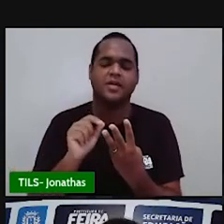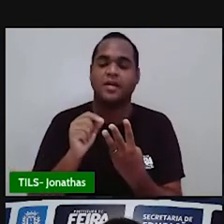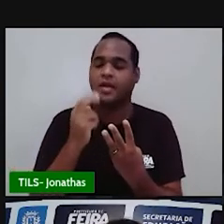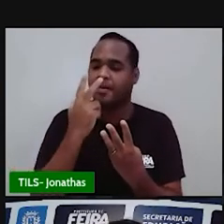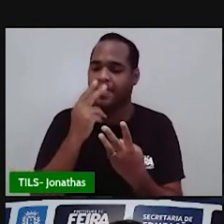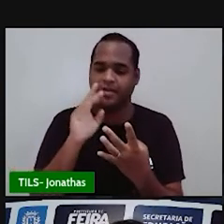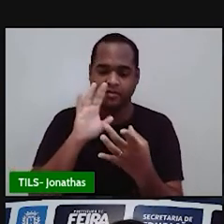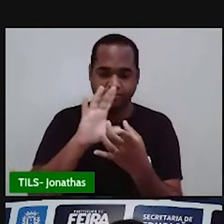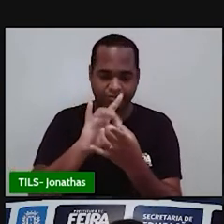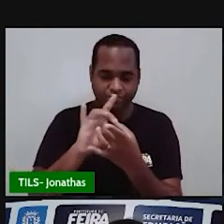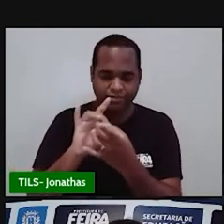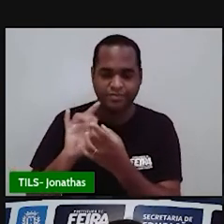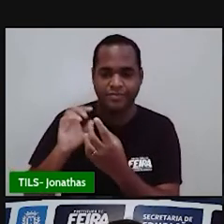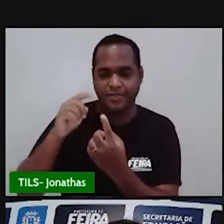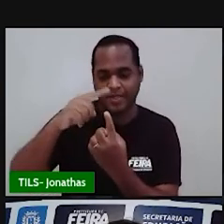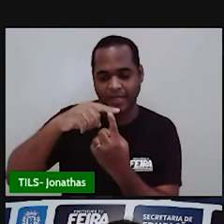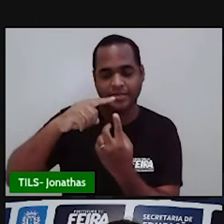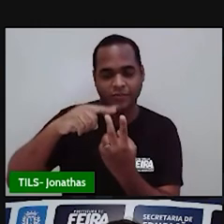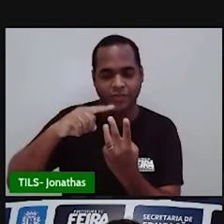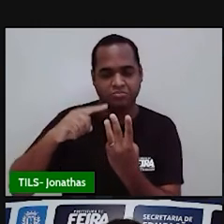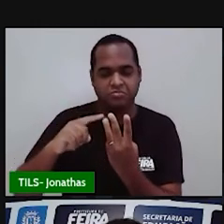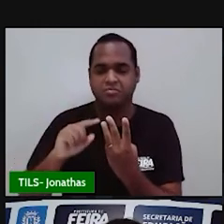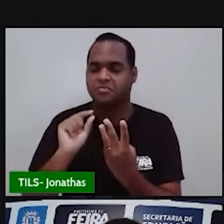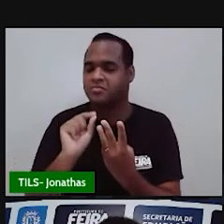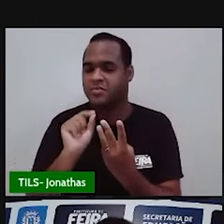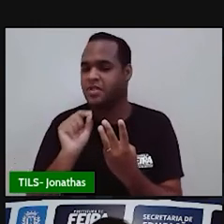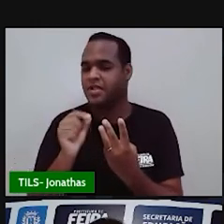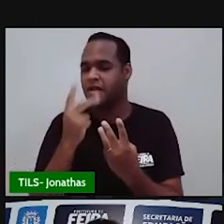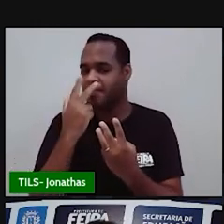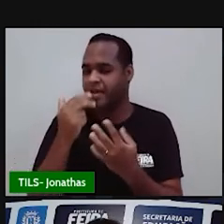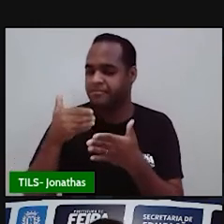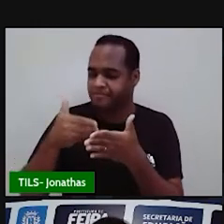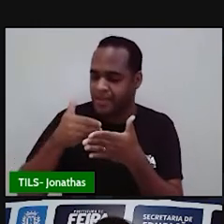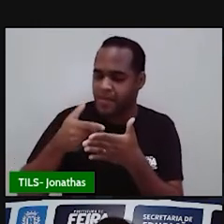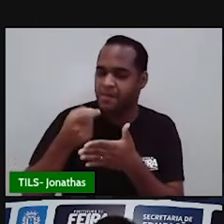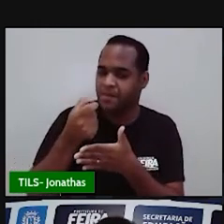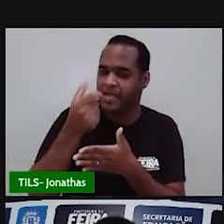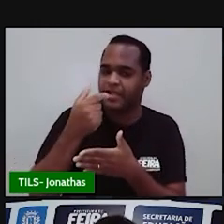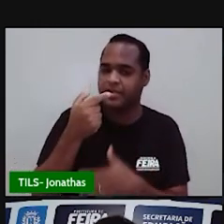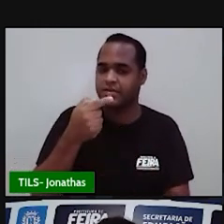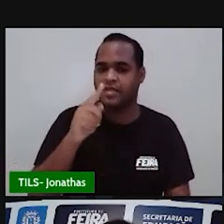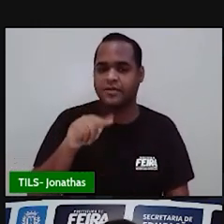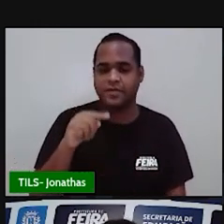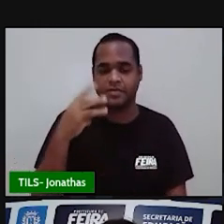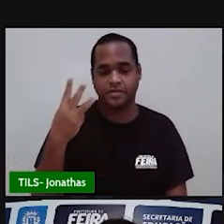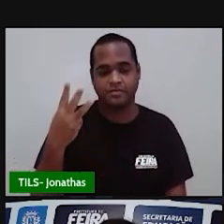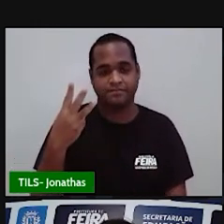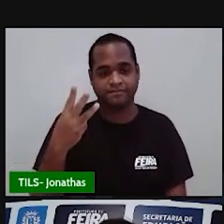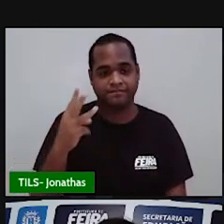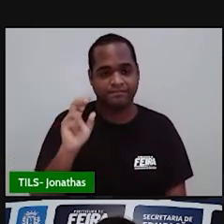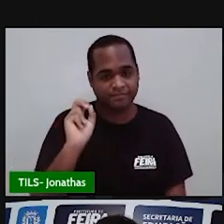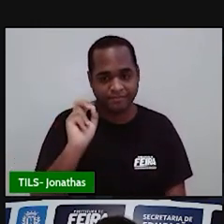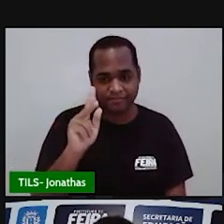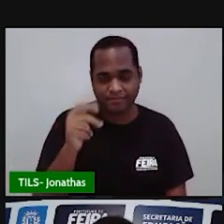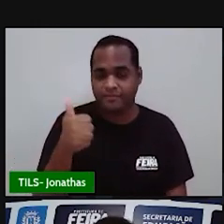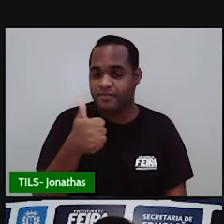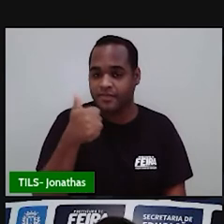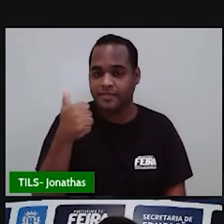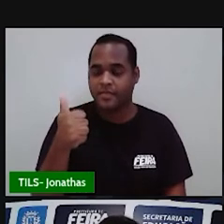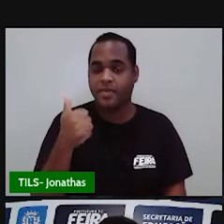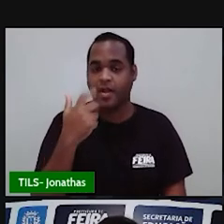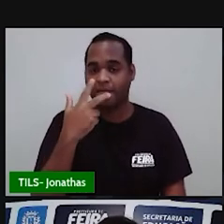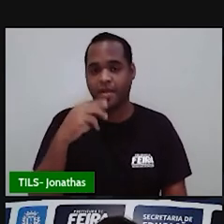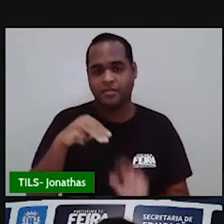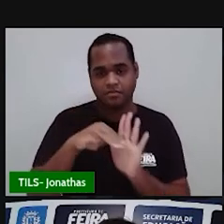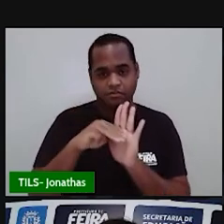cada unidade você estivesse tirando ali aproximadamente 7,3. Tá bom? Então, isso é a média